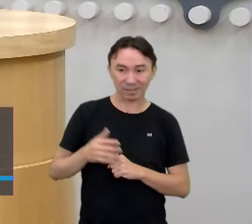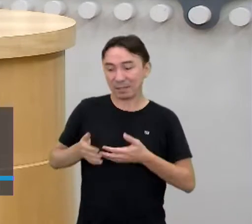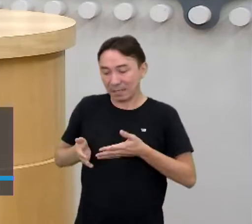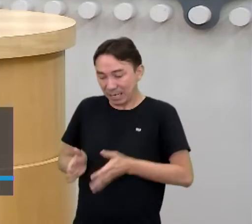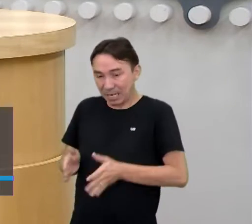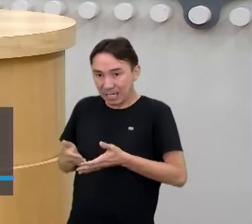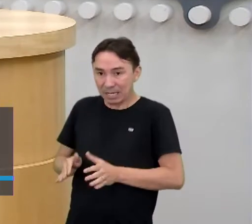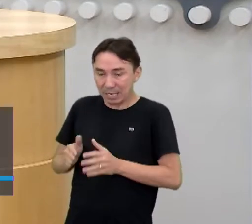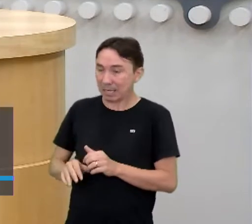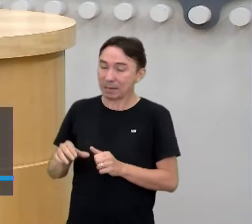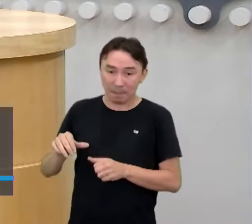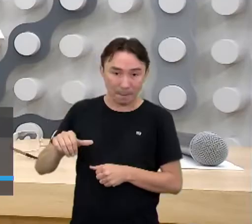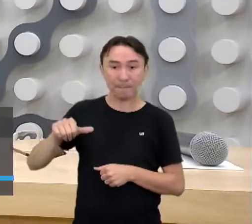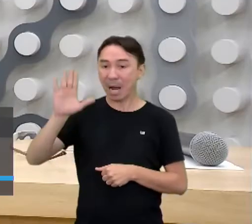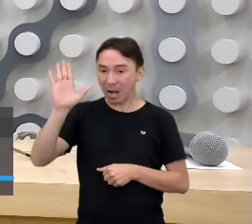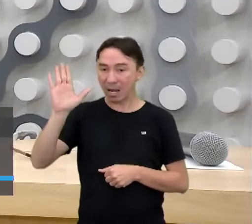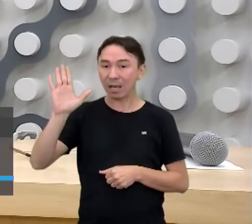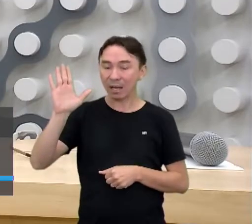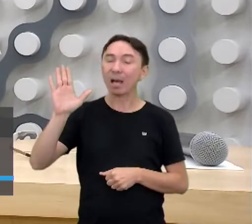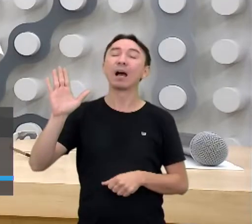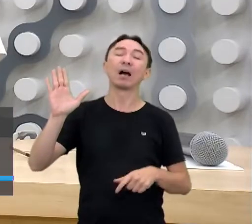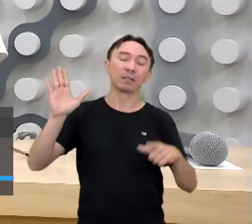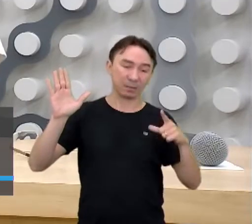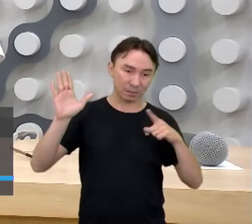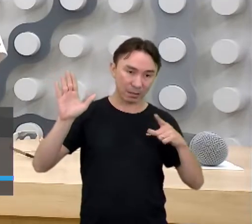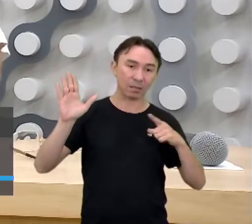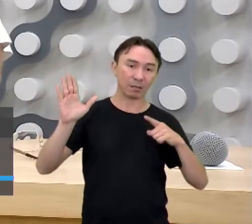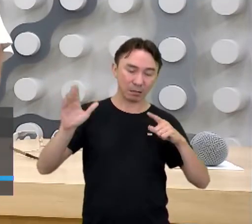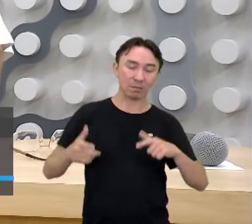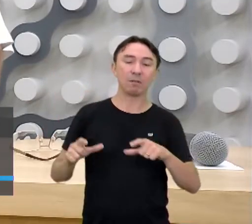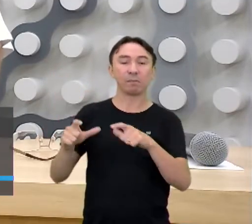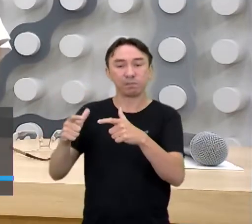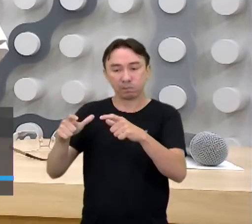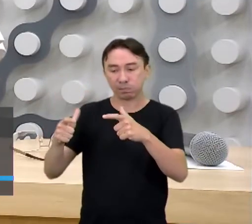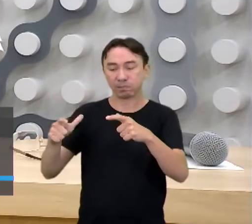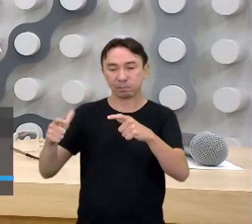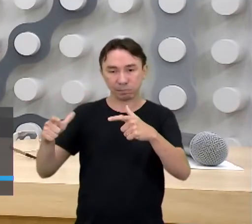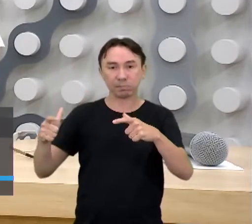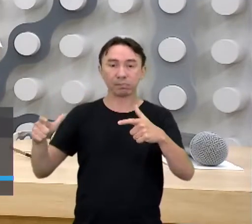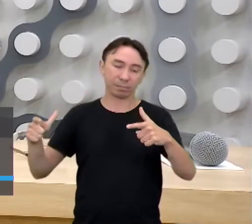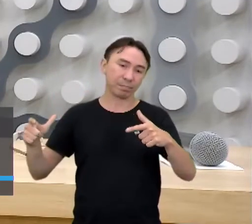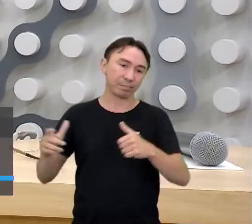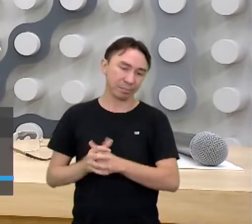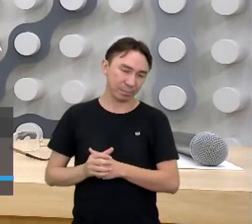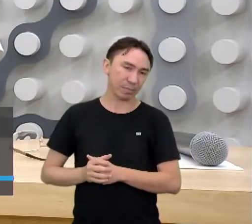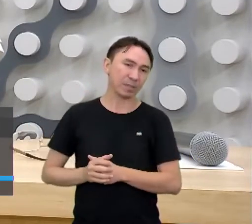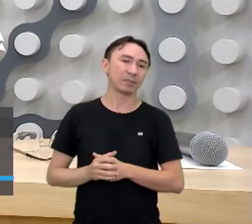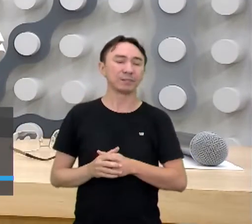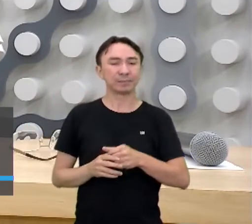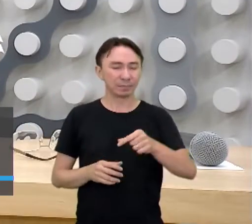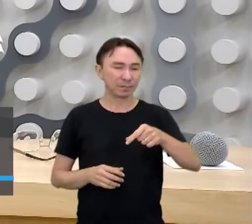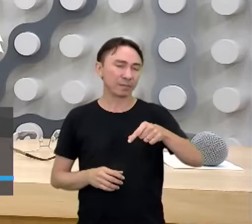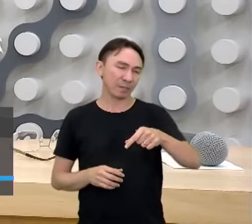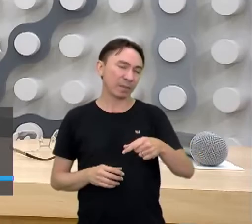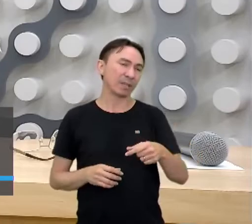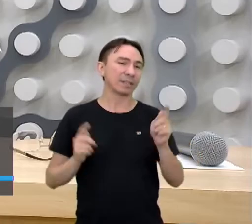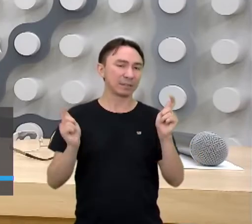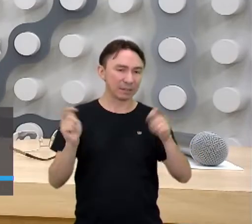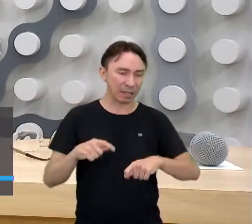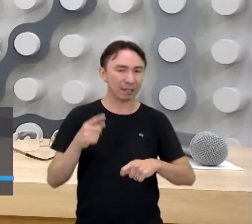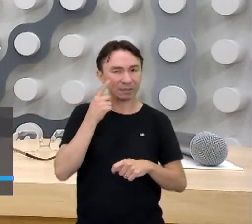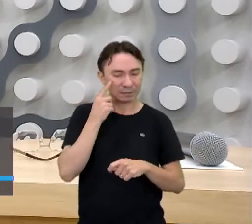mortalidade, aí não, há um crescimento da população, né, e isso a gente vê fazendo cálculos